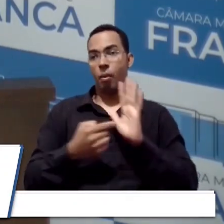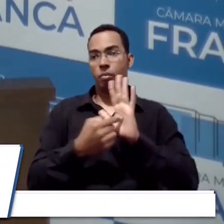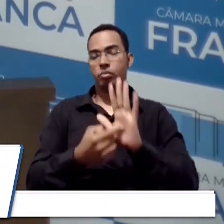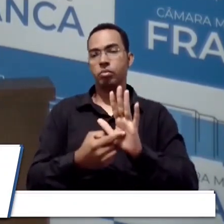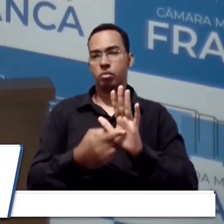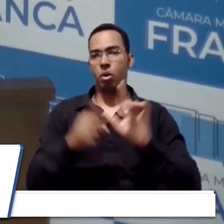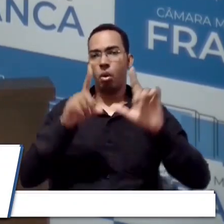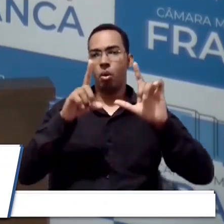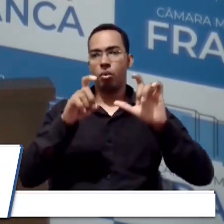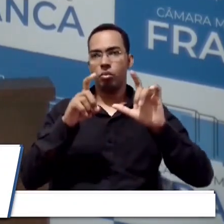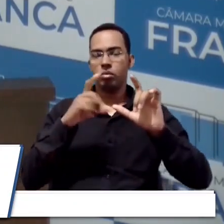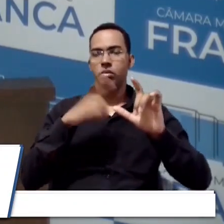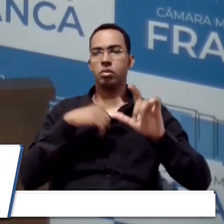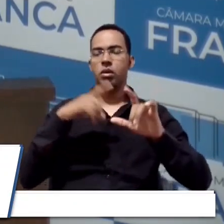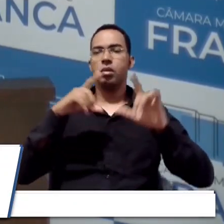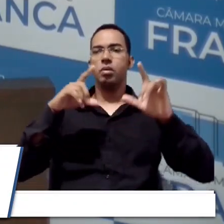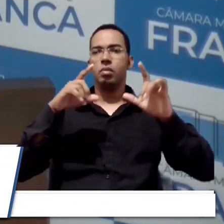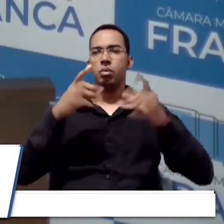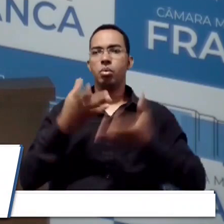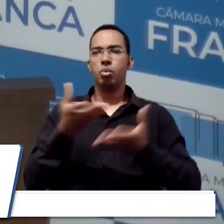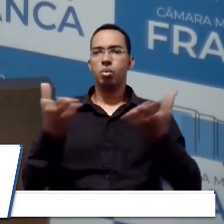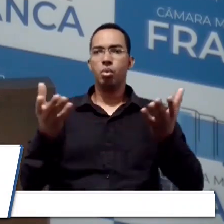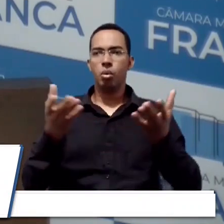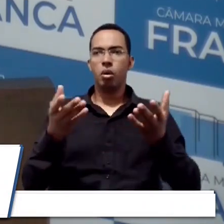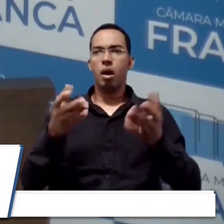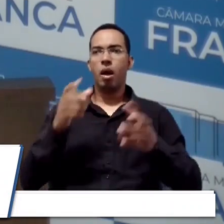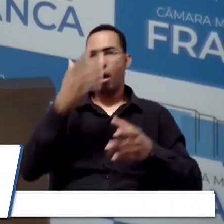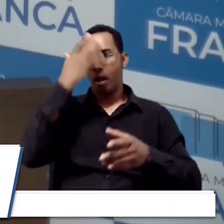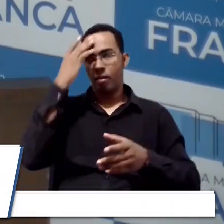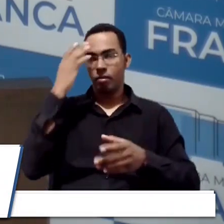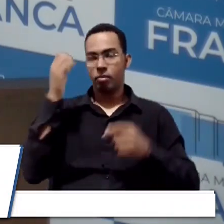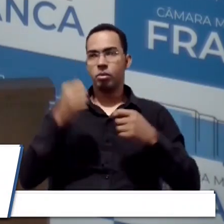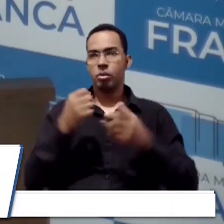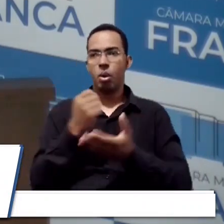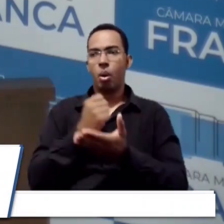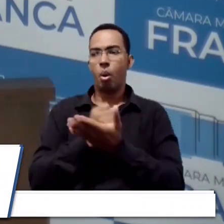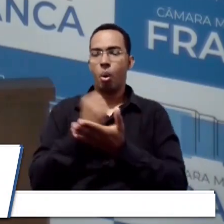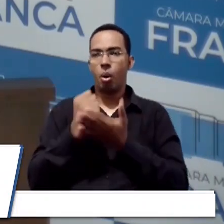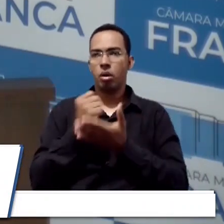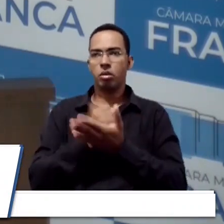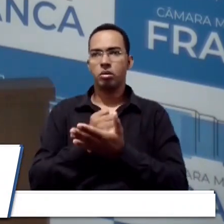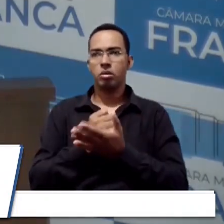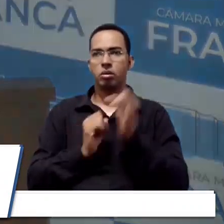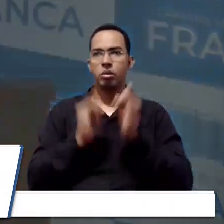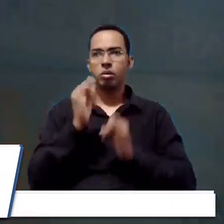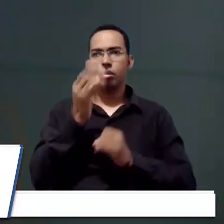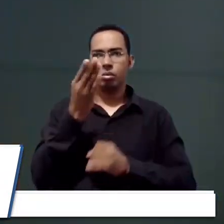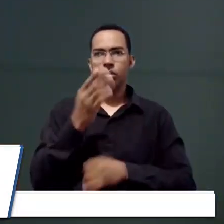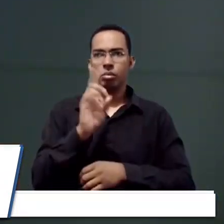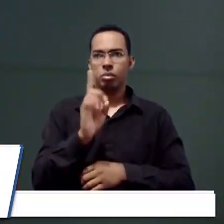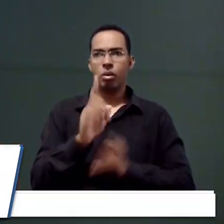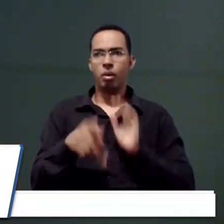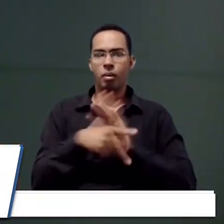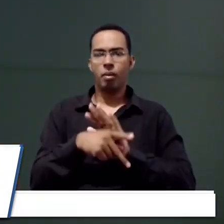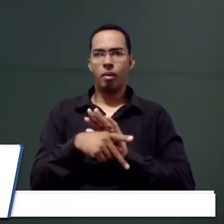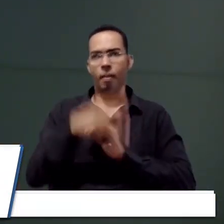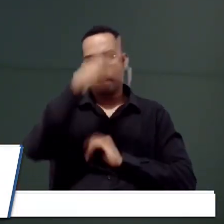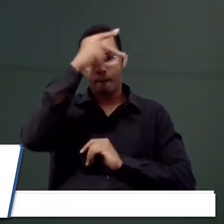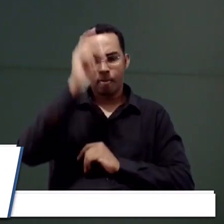foto, tem uma máquina, que o pessoal teve que contratar a máquina, essa máquina não é da prefeitura.